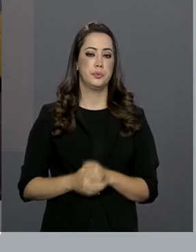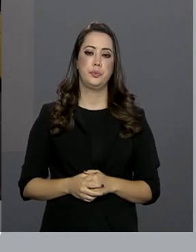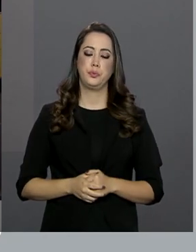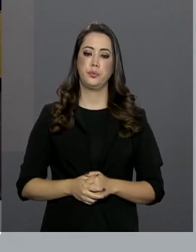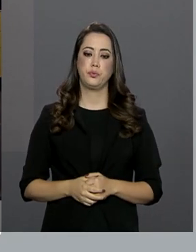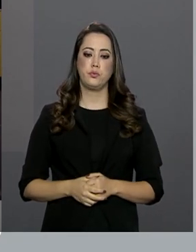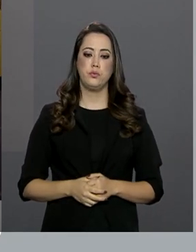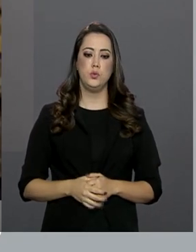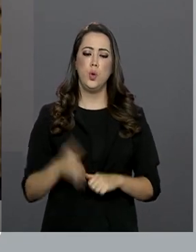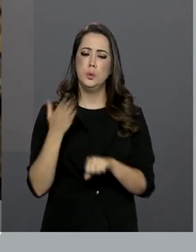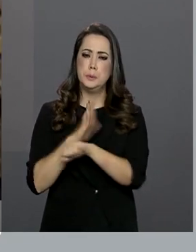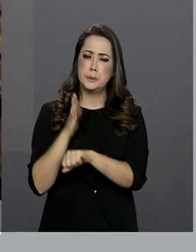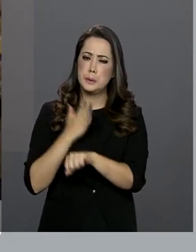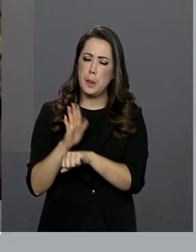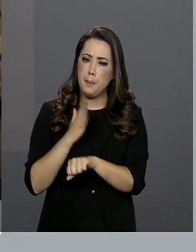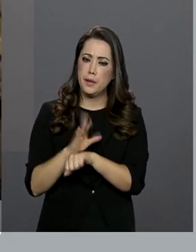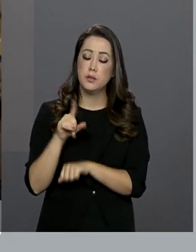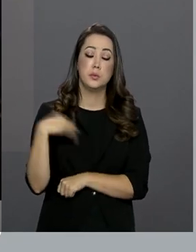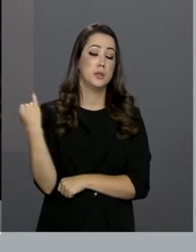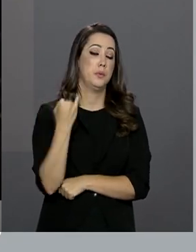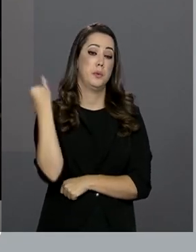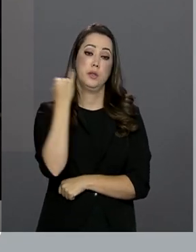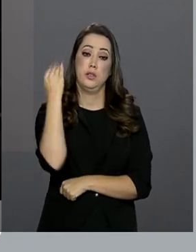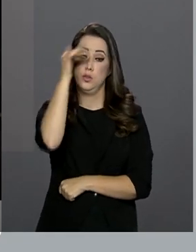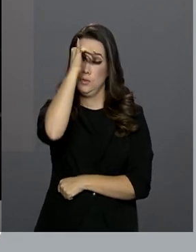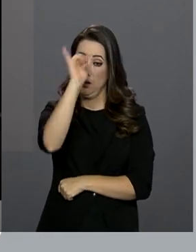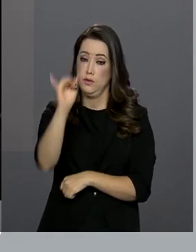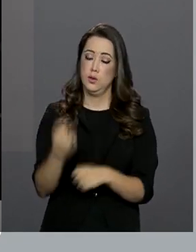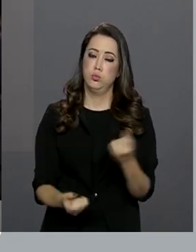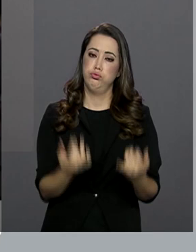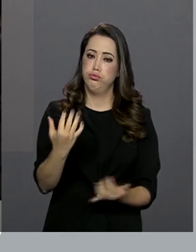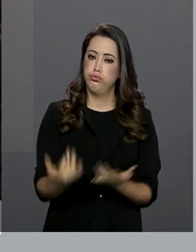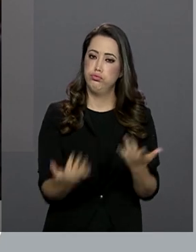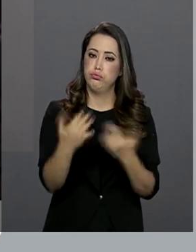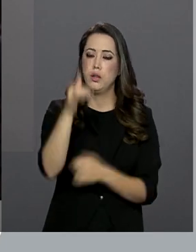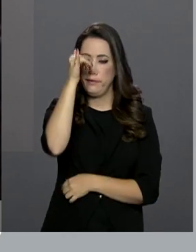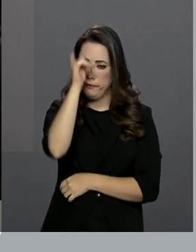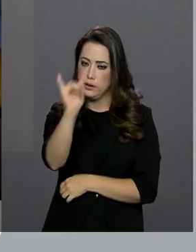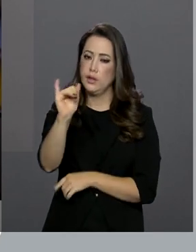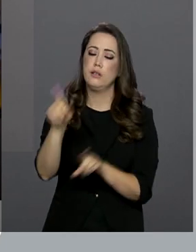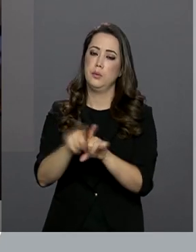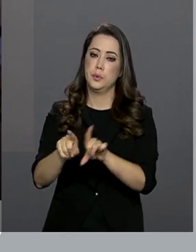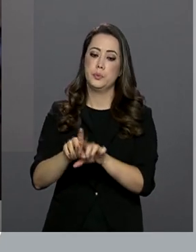Um alto treinamento, que são importantíssimos no combate às queimadas. Mas a prevenção também.